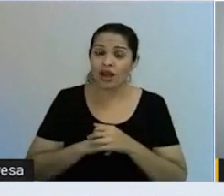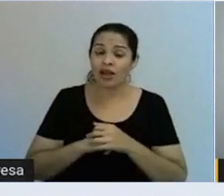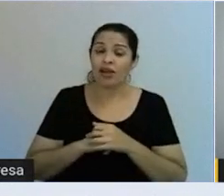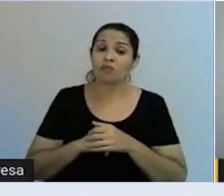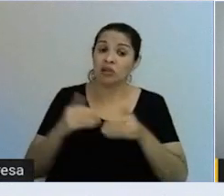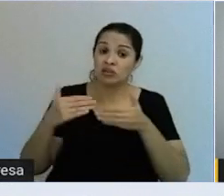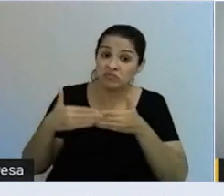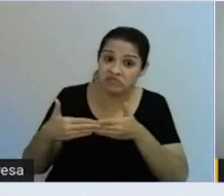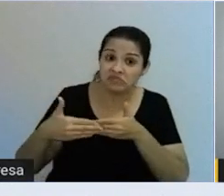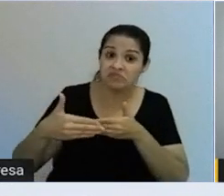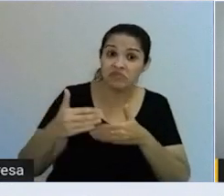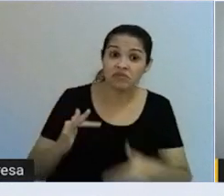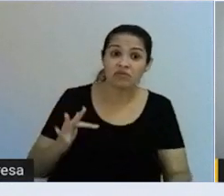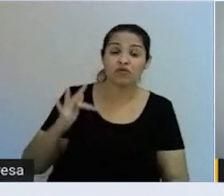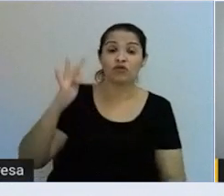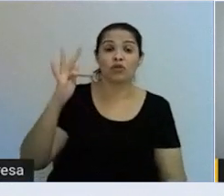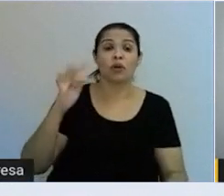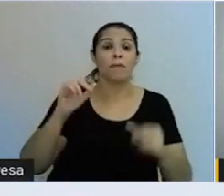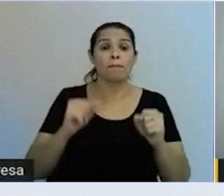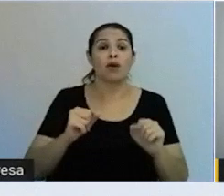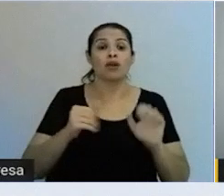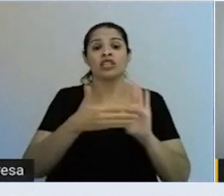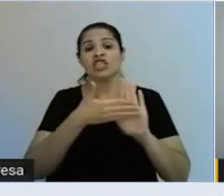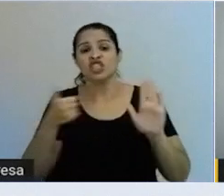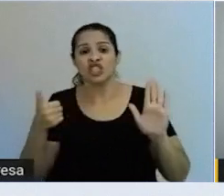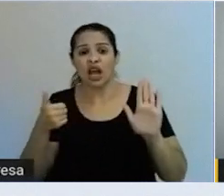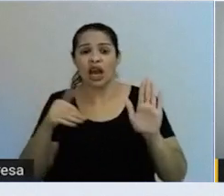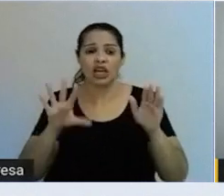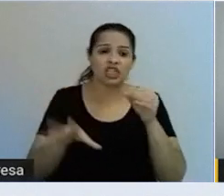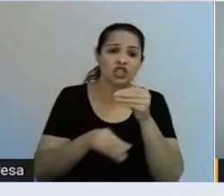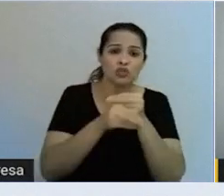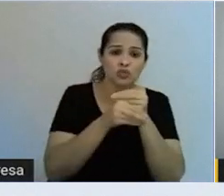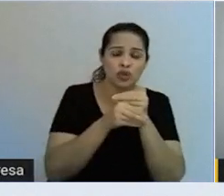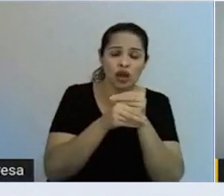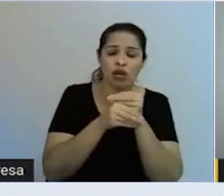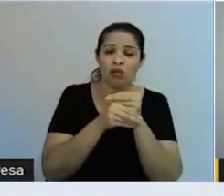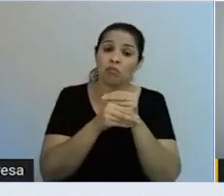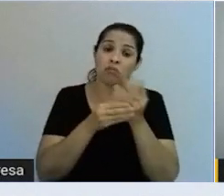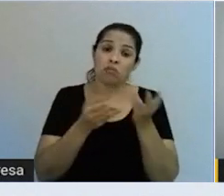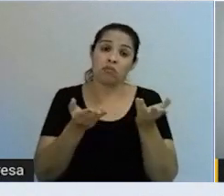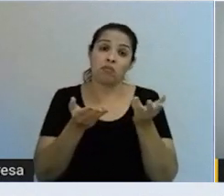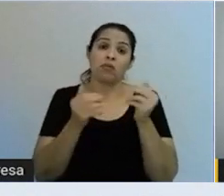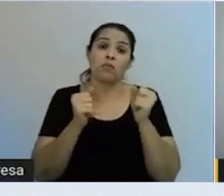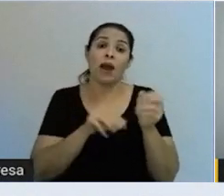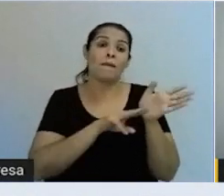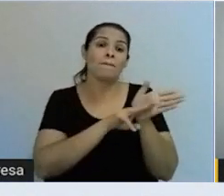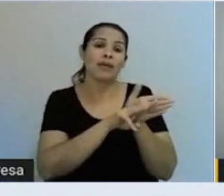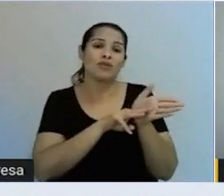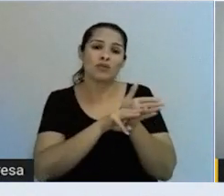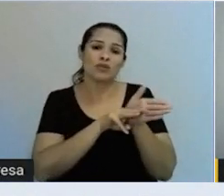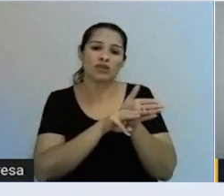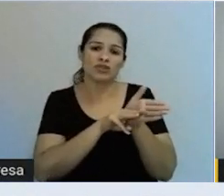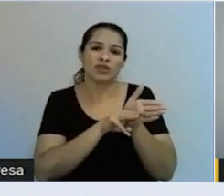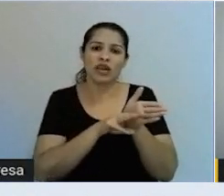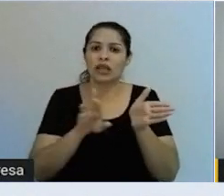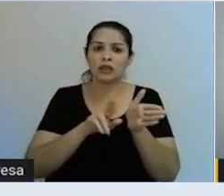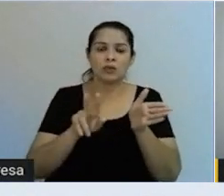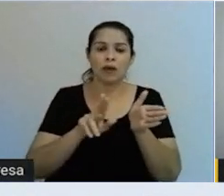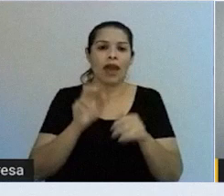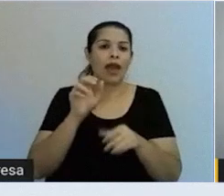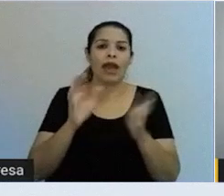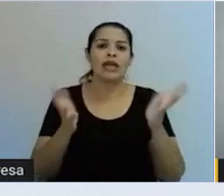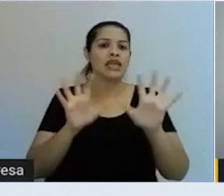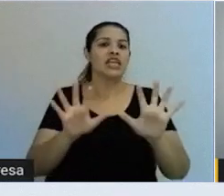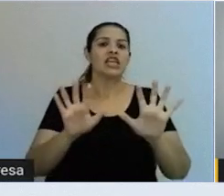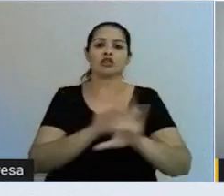resolvam tirar um pilar e juntar com outro. Como eu falei, as metodologias, elas não são engessadas. Como as